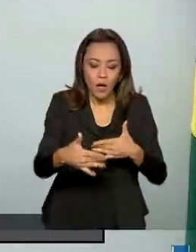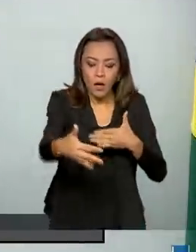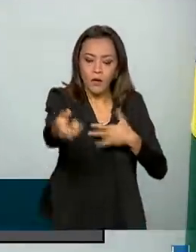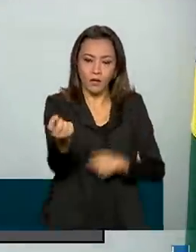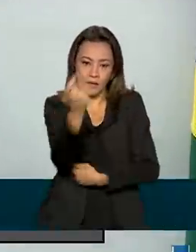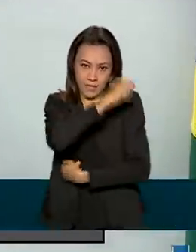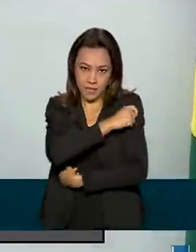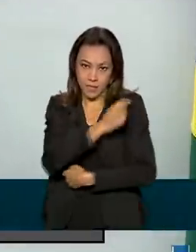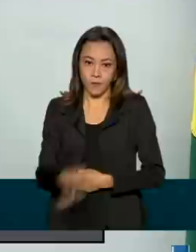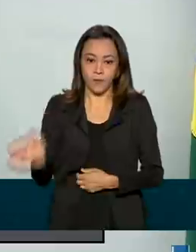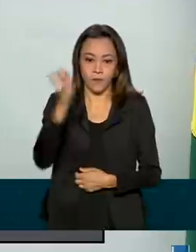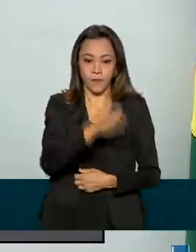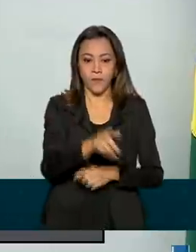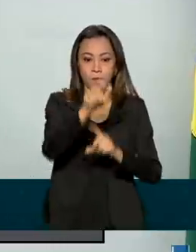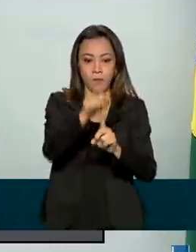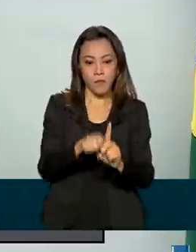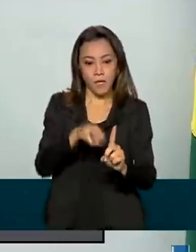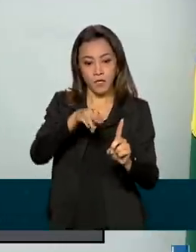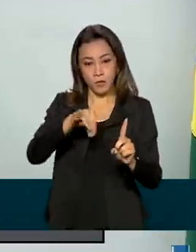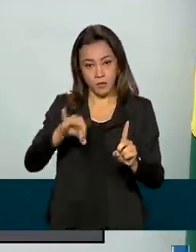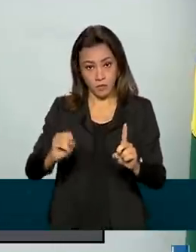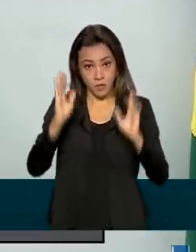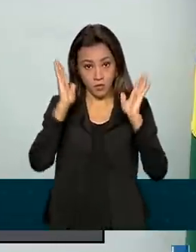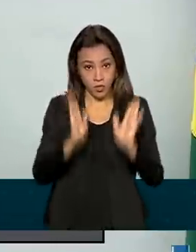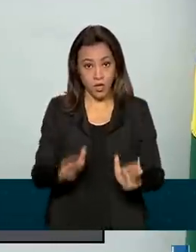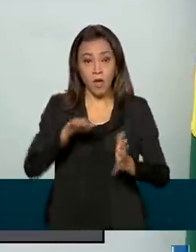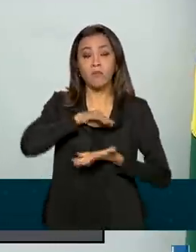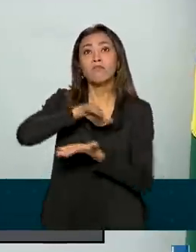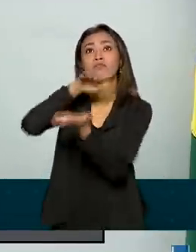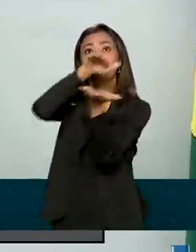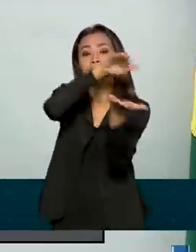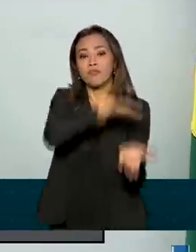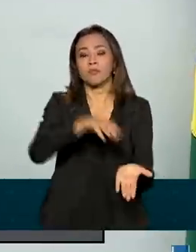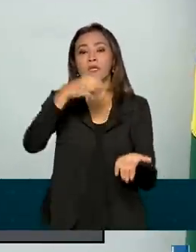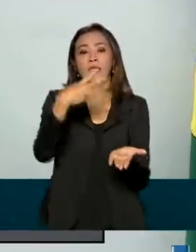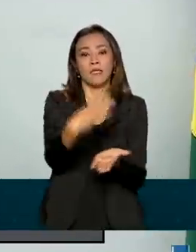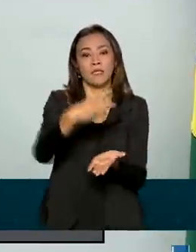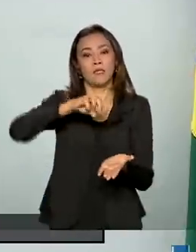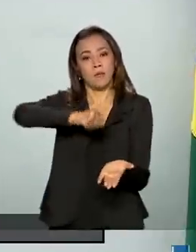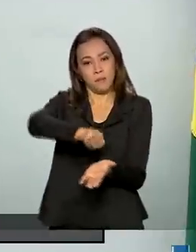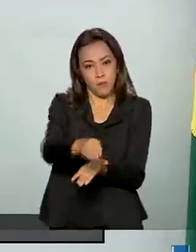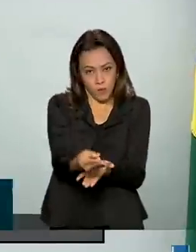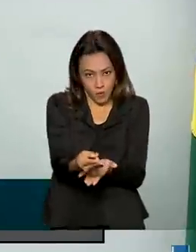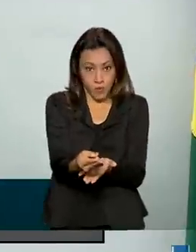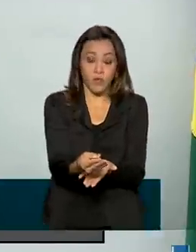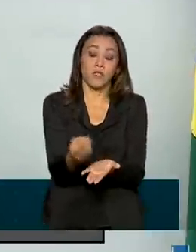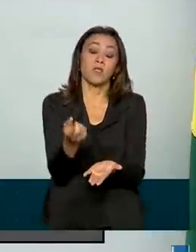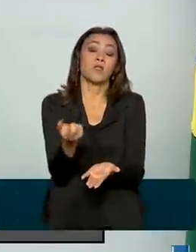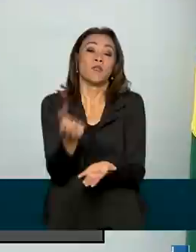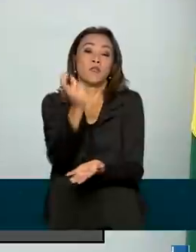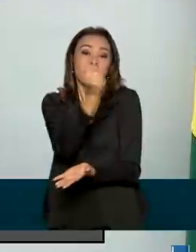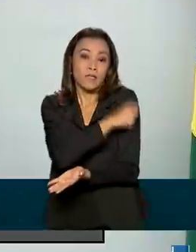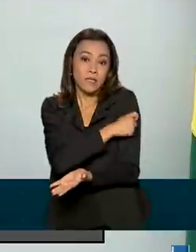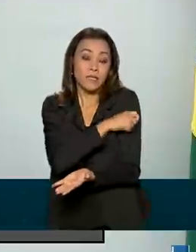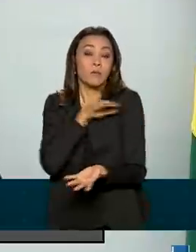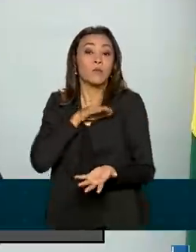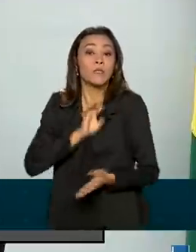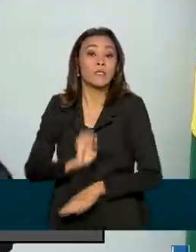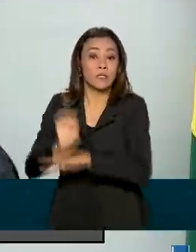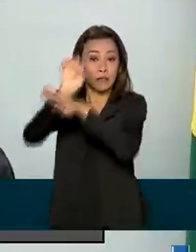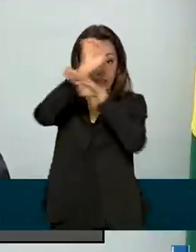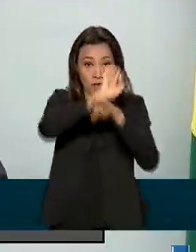de maio, nós distribuímos mais de 30 milhões de vacinas com estados e municípios. E já